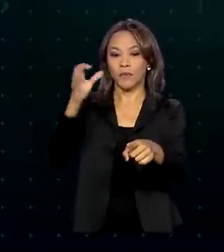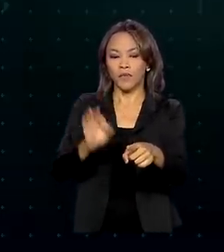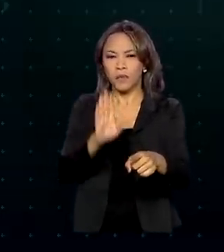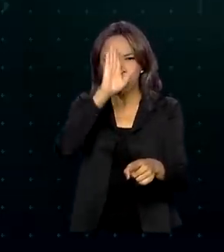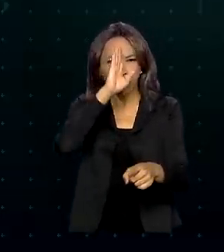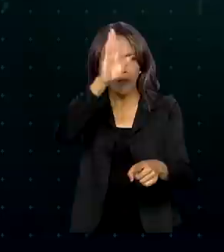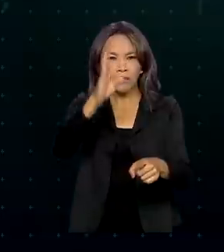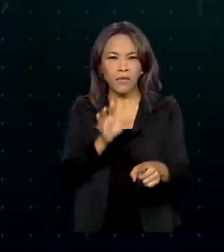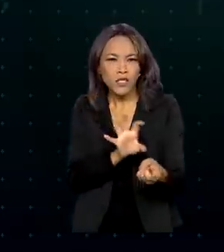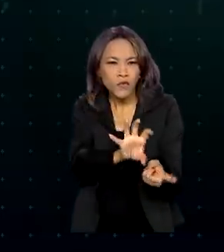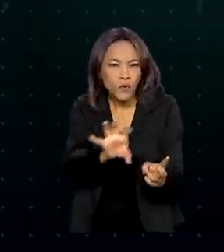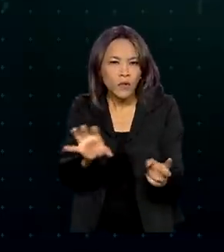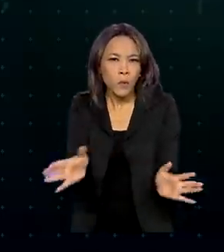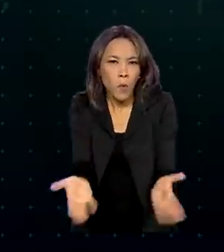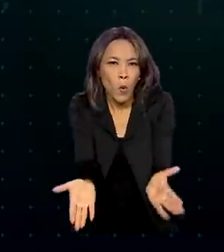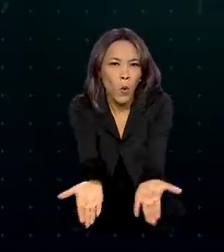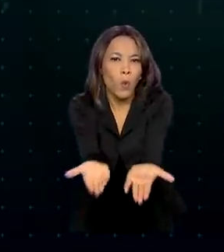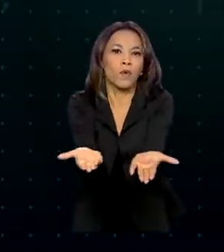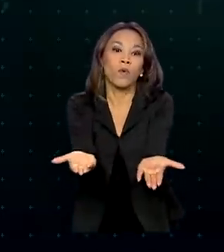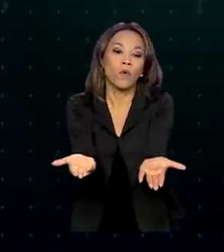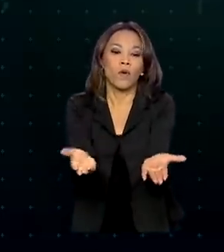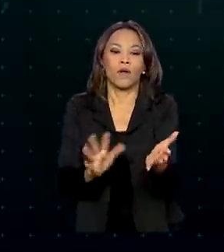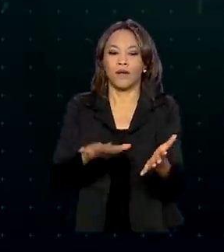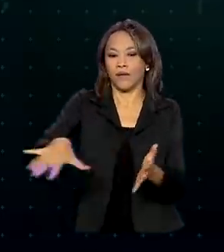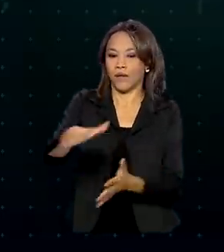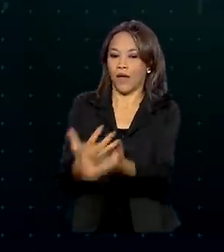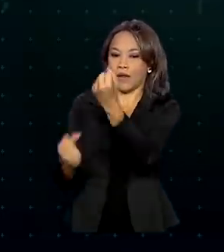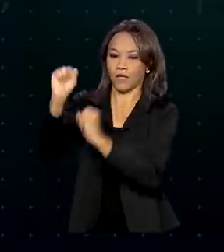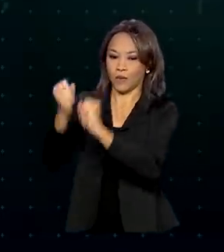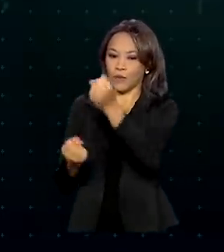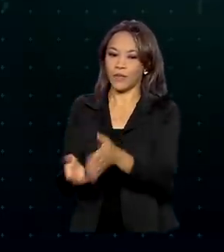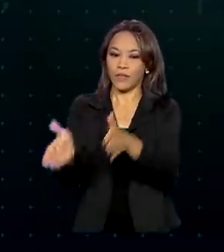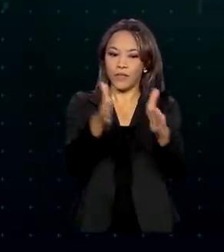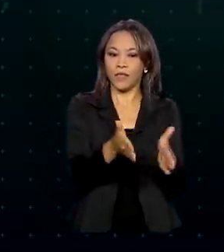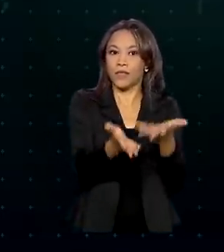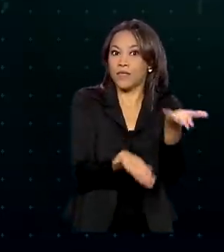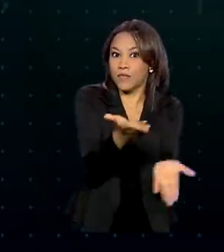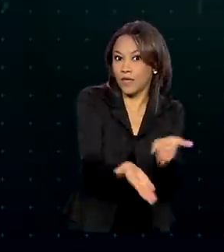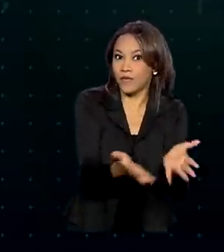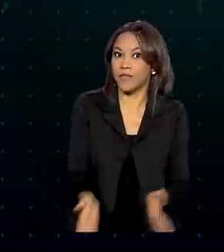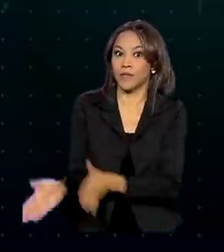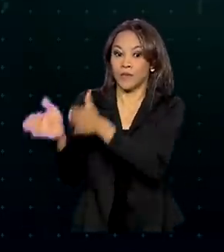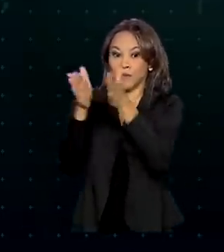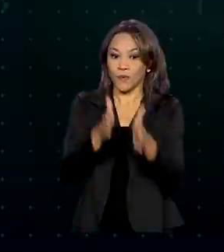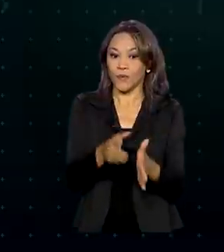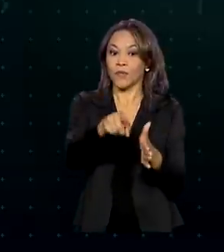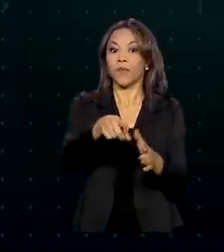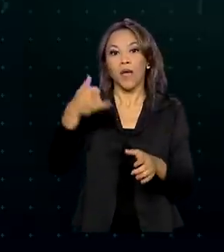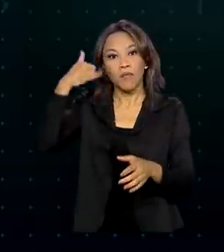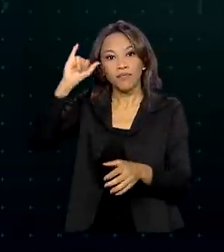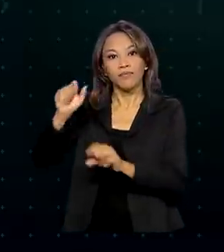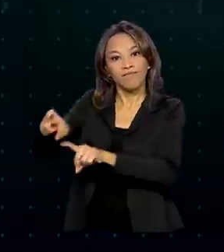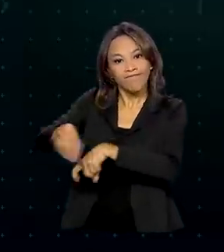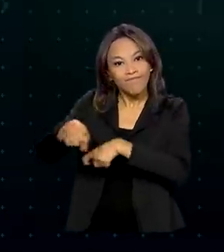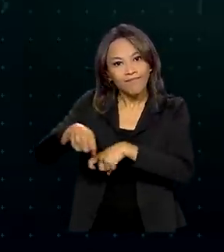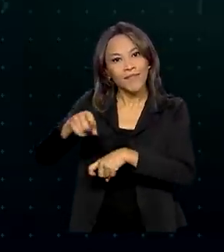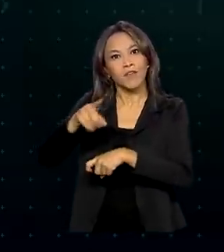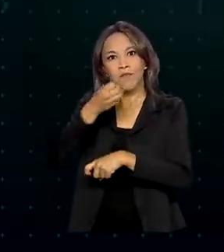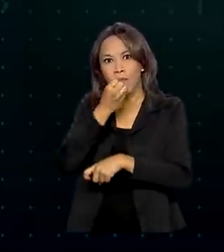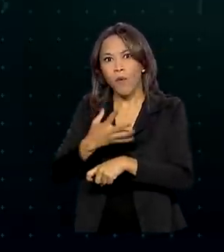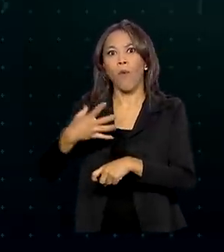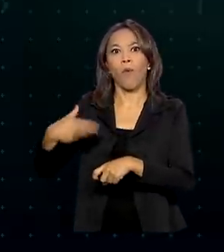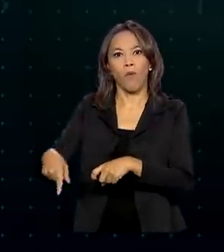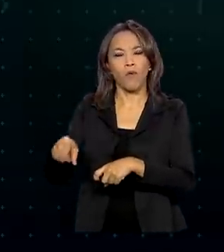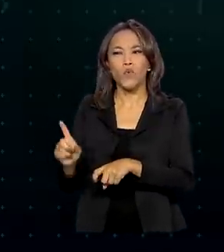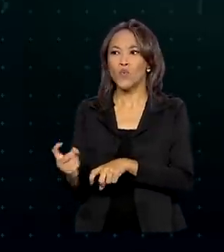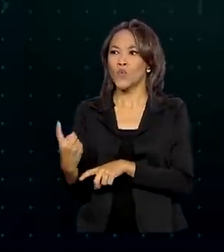que influenciaram esse bom desempenho foram da indústria e o de serviços. A agropecuária, com o fim das principais safras, foi o